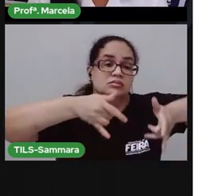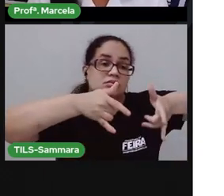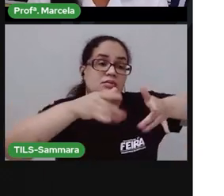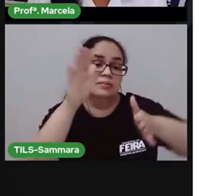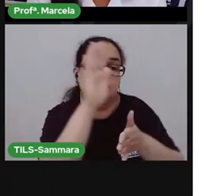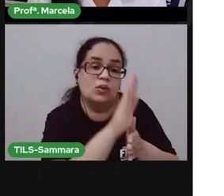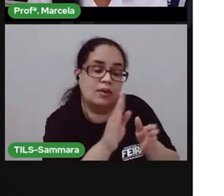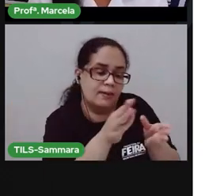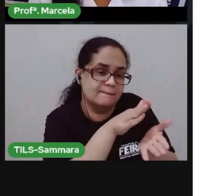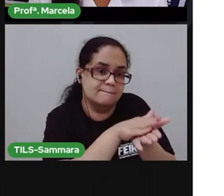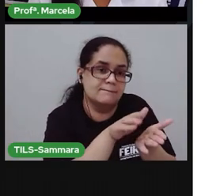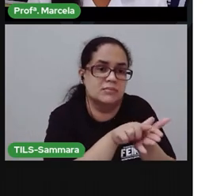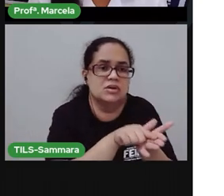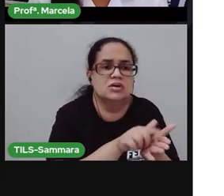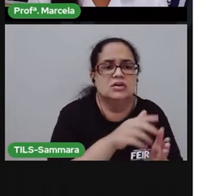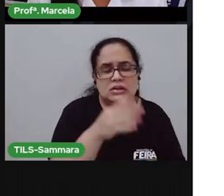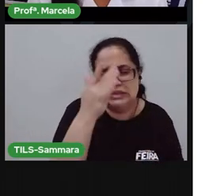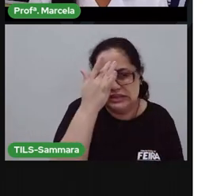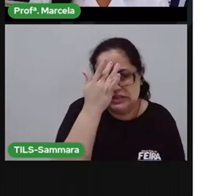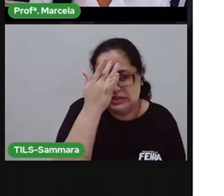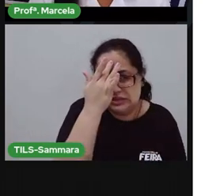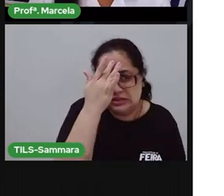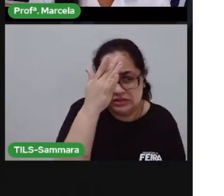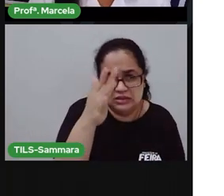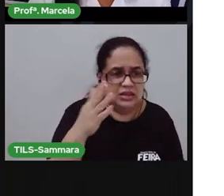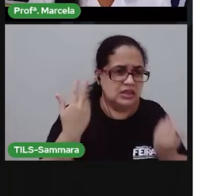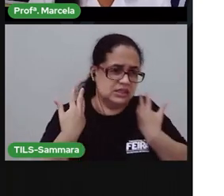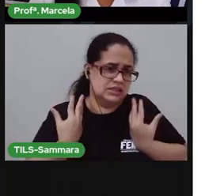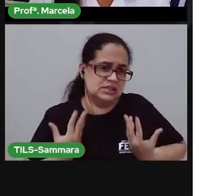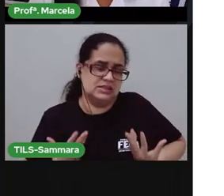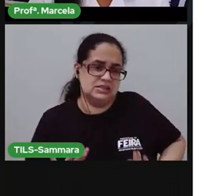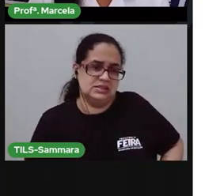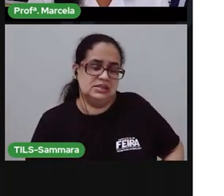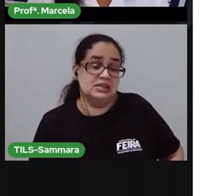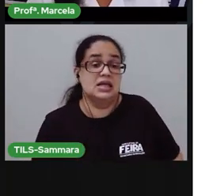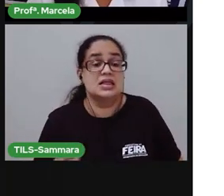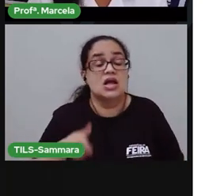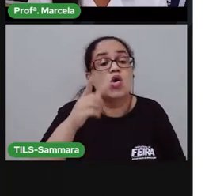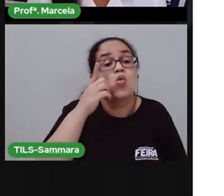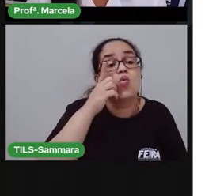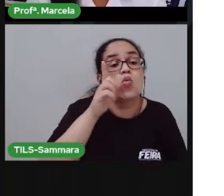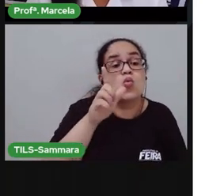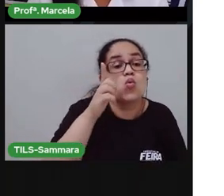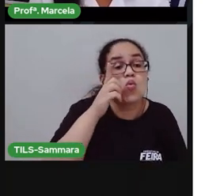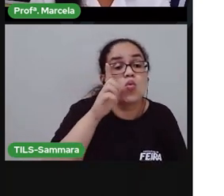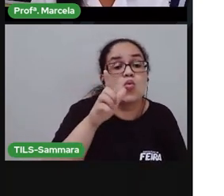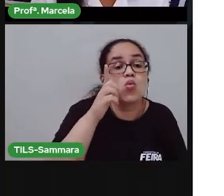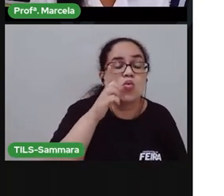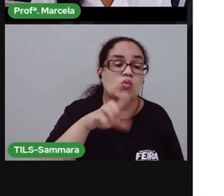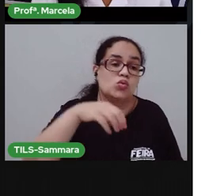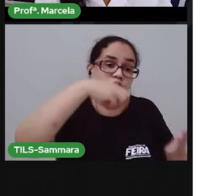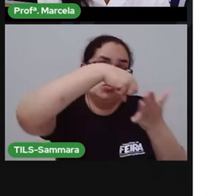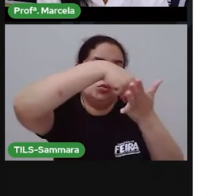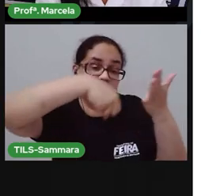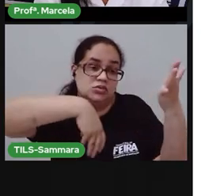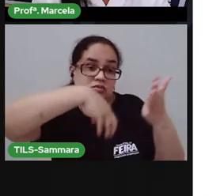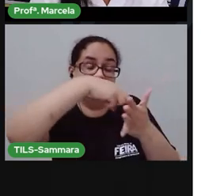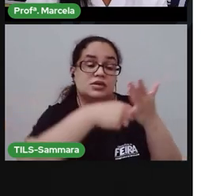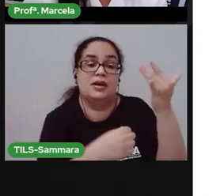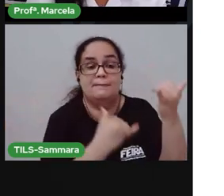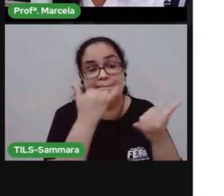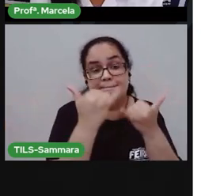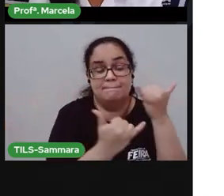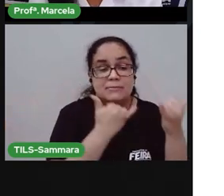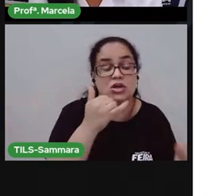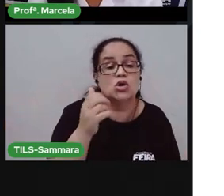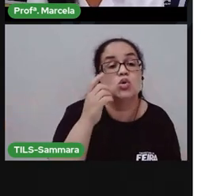paninho. É uma tarefa simples, não vai te cansar. Você consegue fazer isso, fazer suas atividades, brincar. Consegue fazer